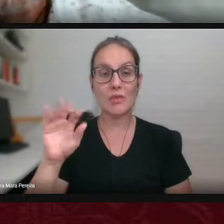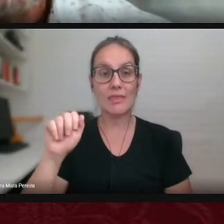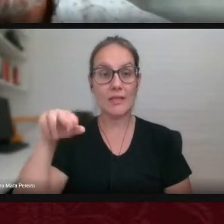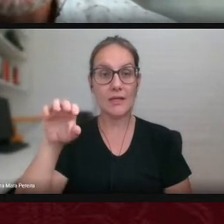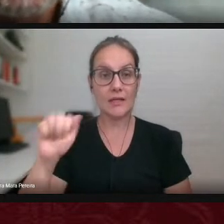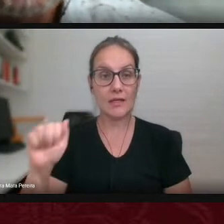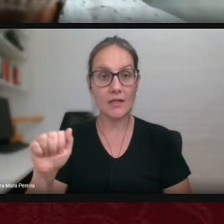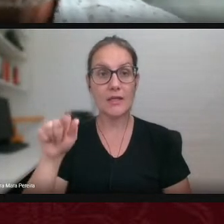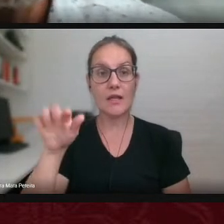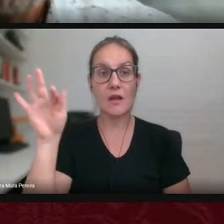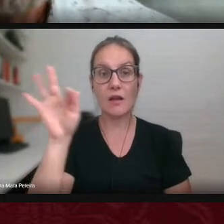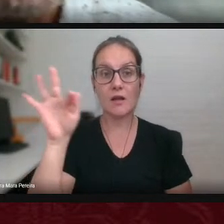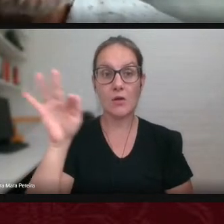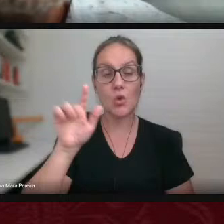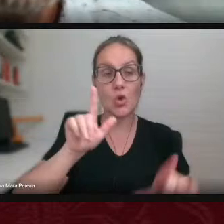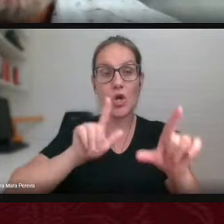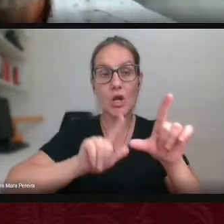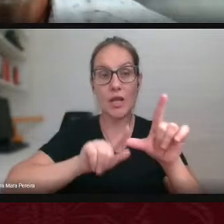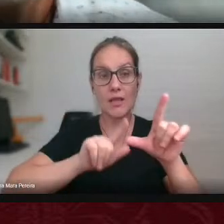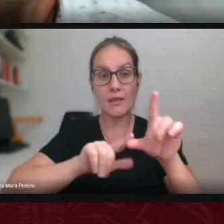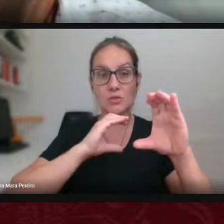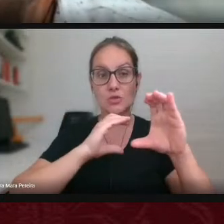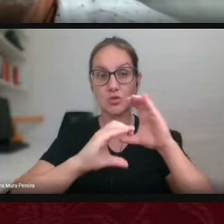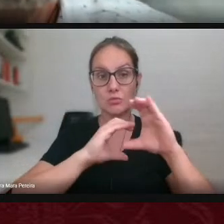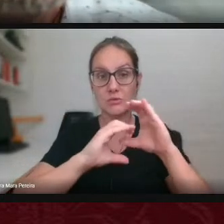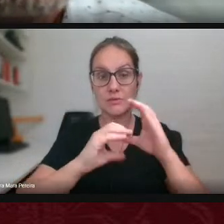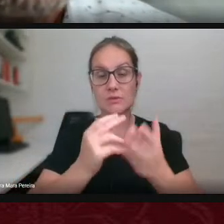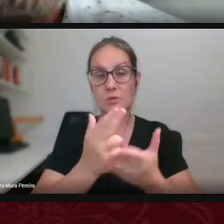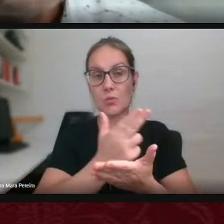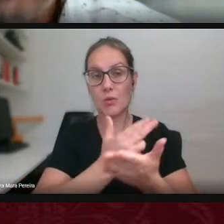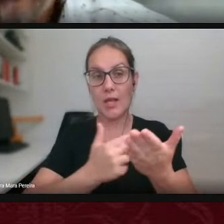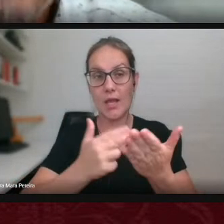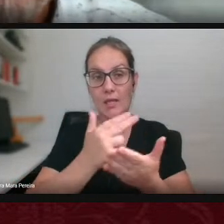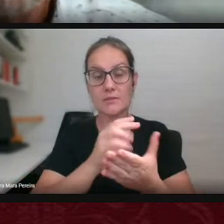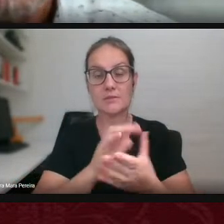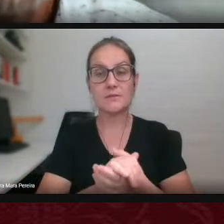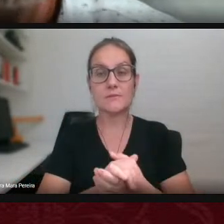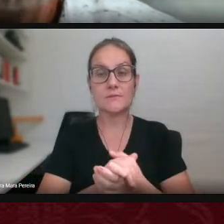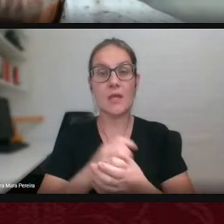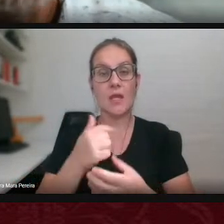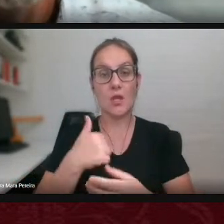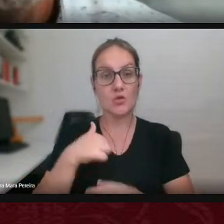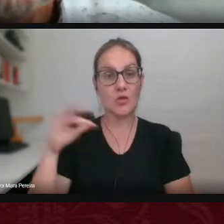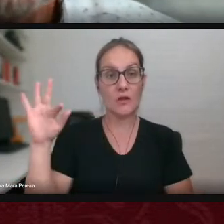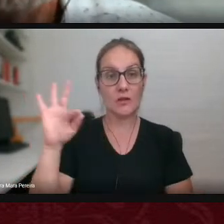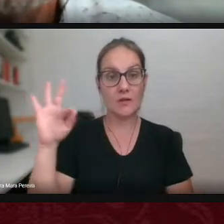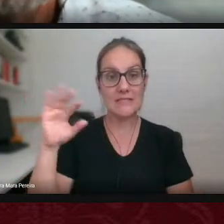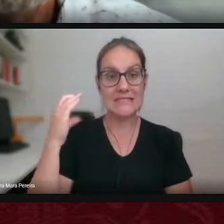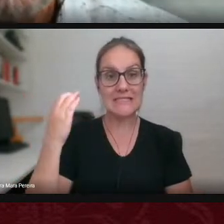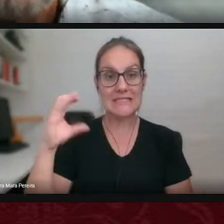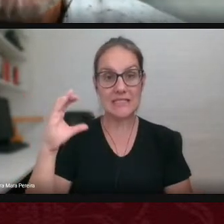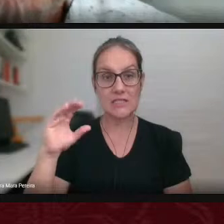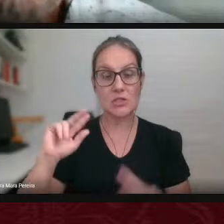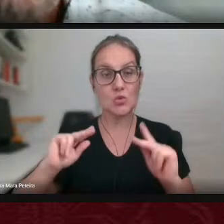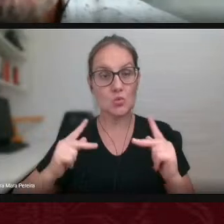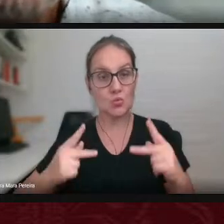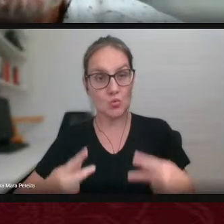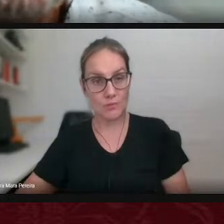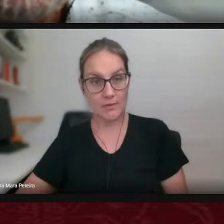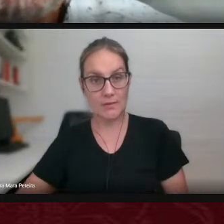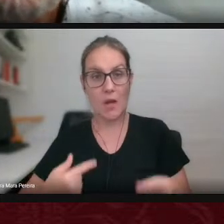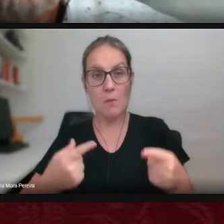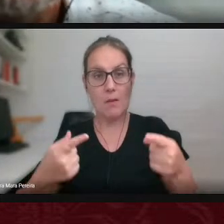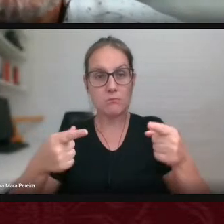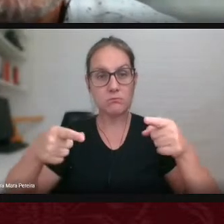letras comunicação e arte eu sou da faculdade de ciências humanas e é uma